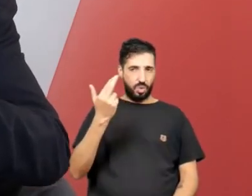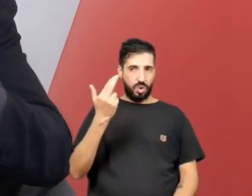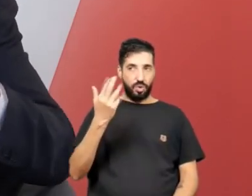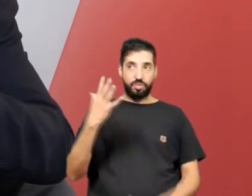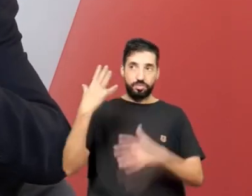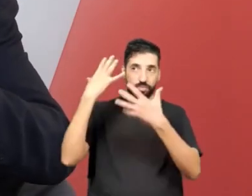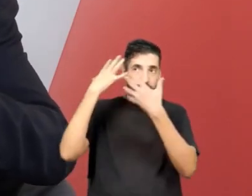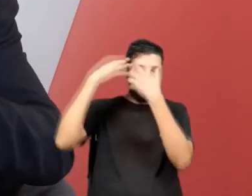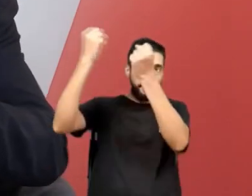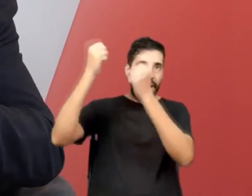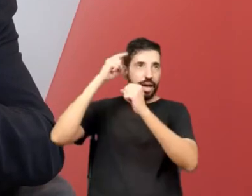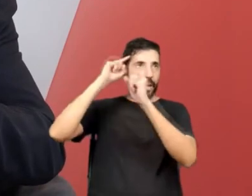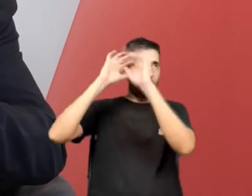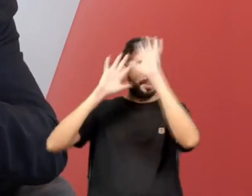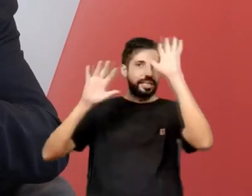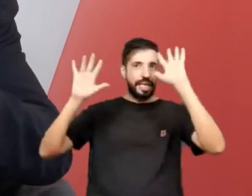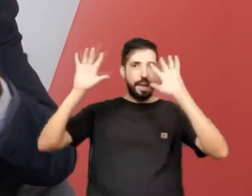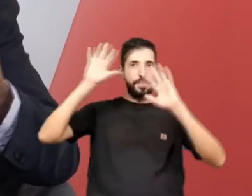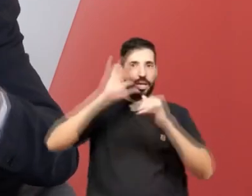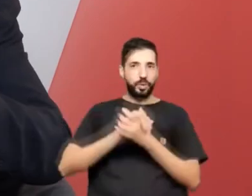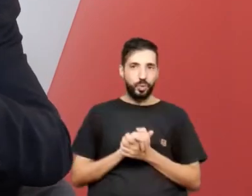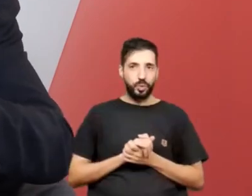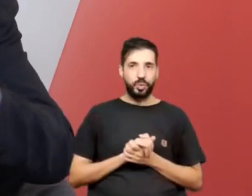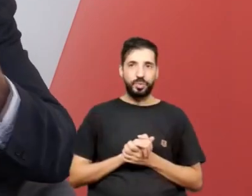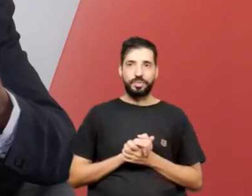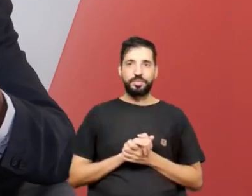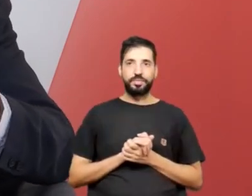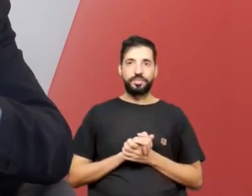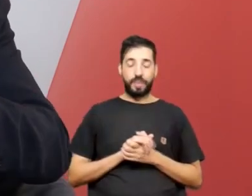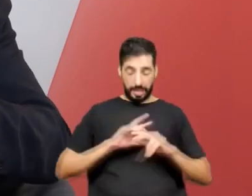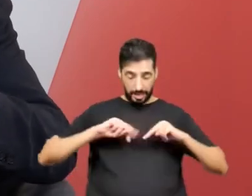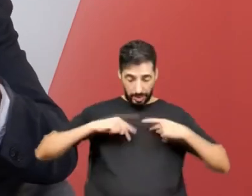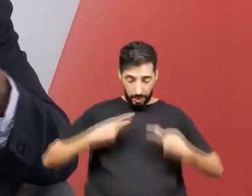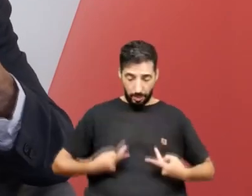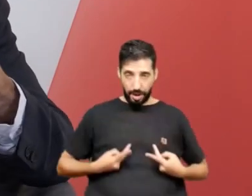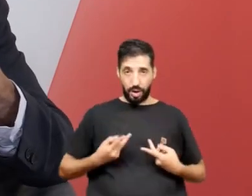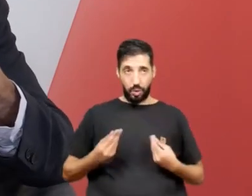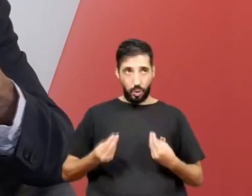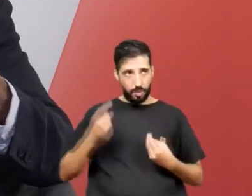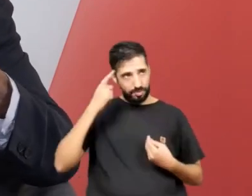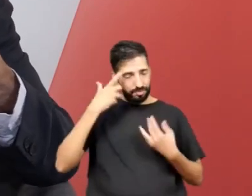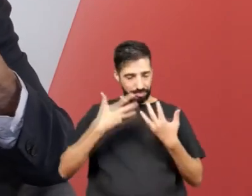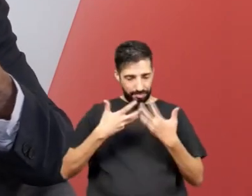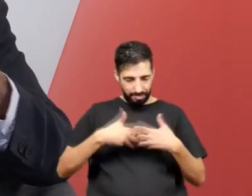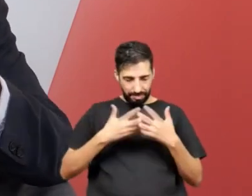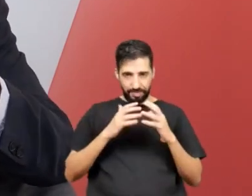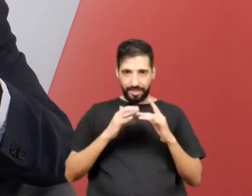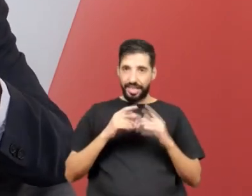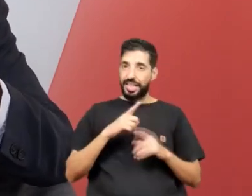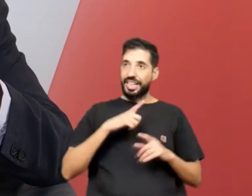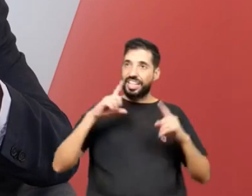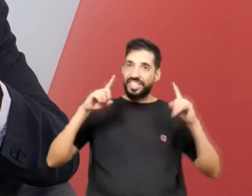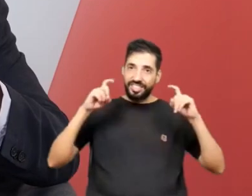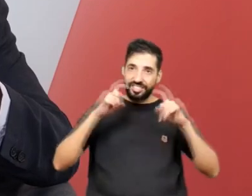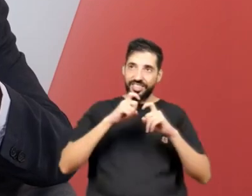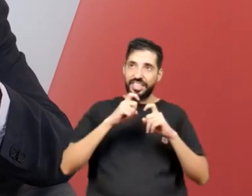O ser humano, a nossa forma cognitiva de pensar, ela tem muita dificuldade de lidar com a dúvida.